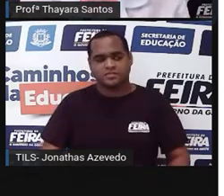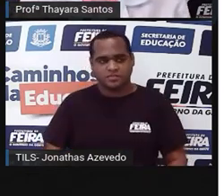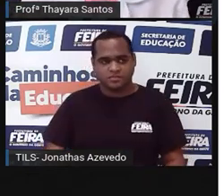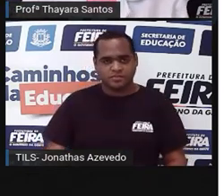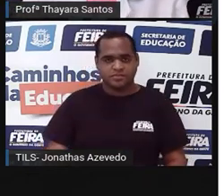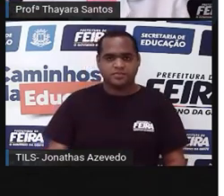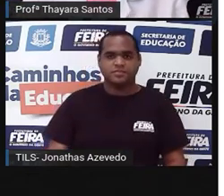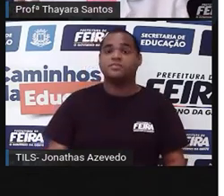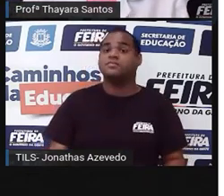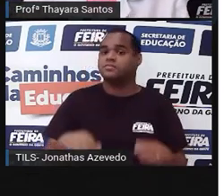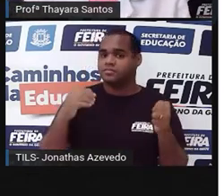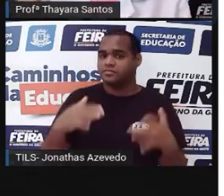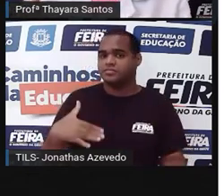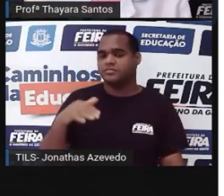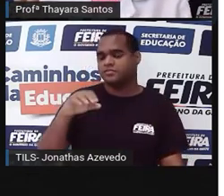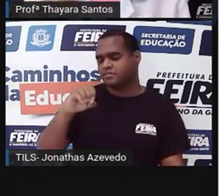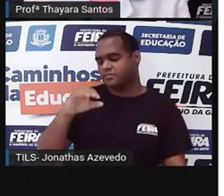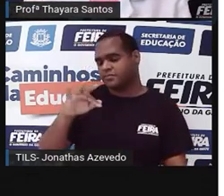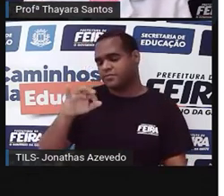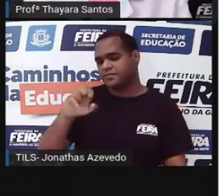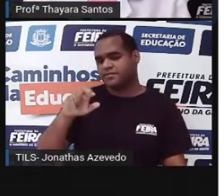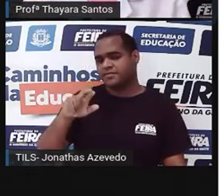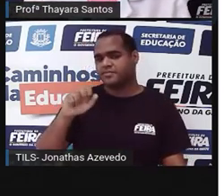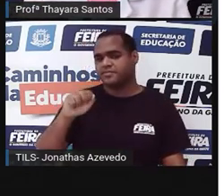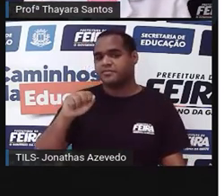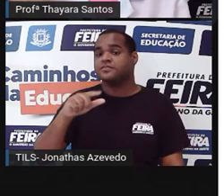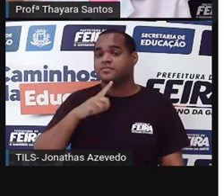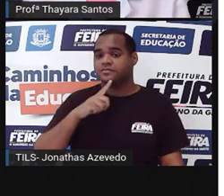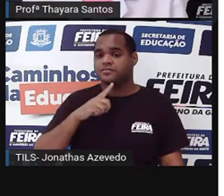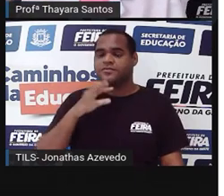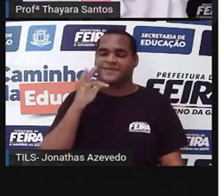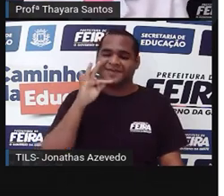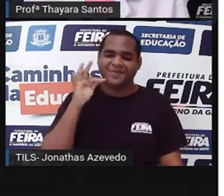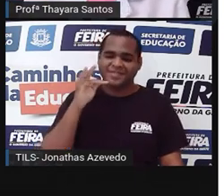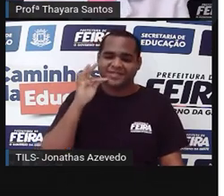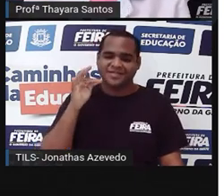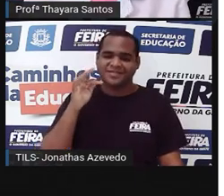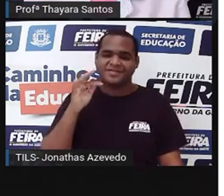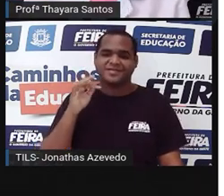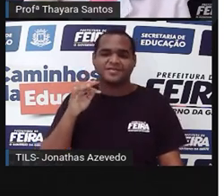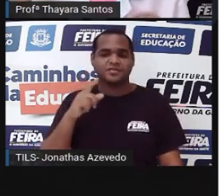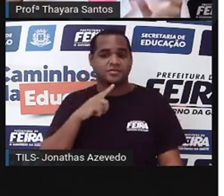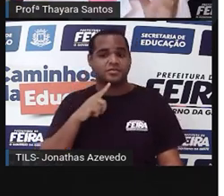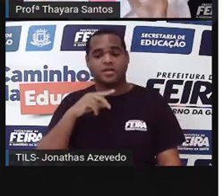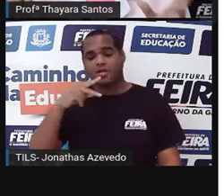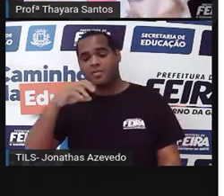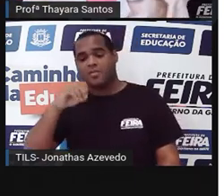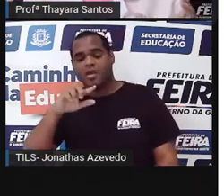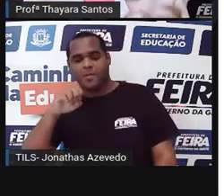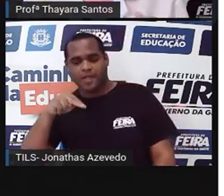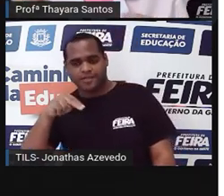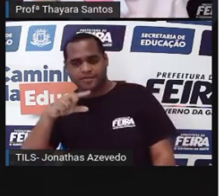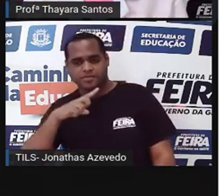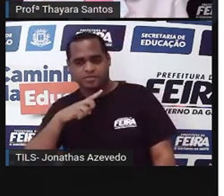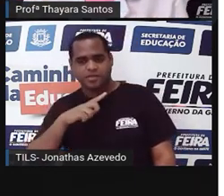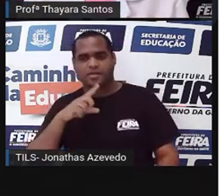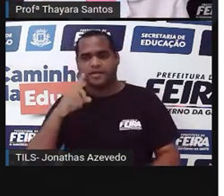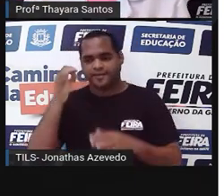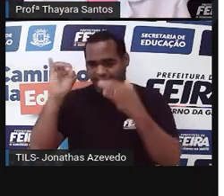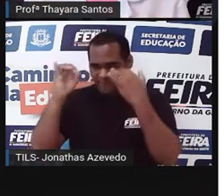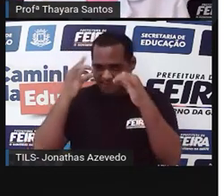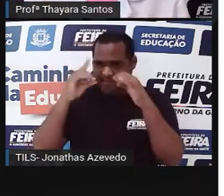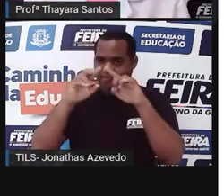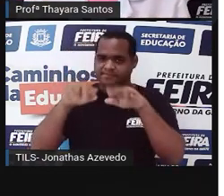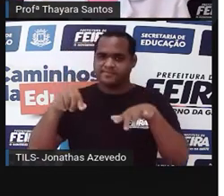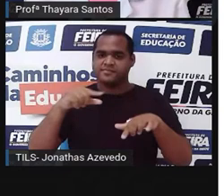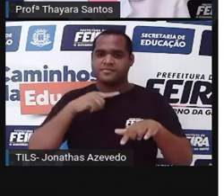osfera, né? Que é a célula reprodutiva feminina. Em outra época ela produz o grão de pólen pra evitar esse processo de